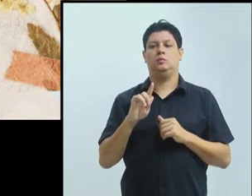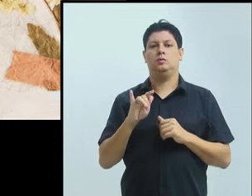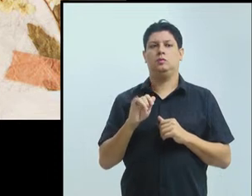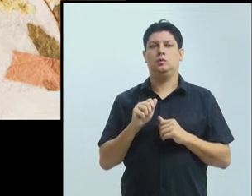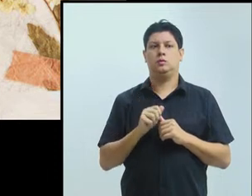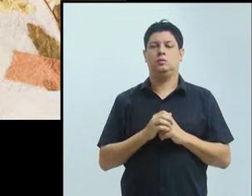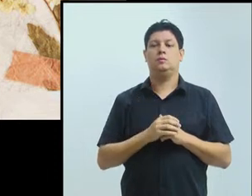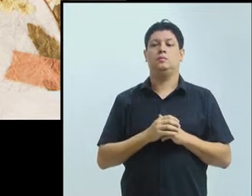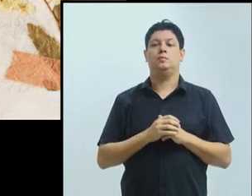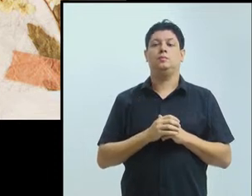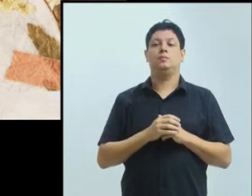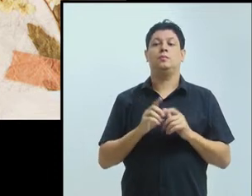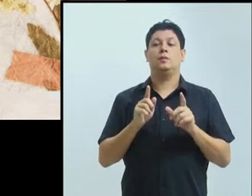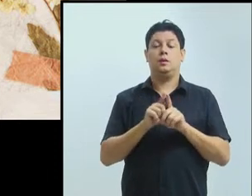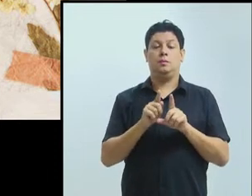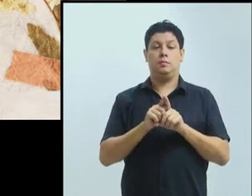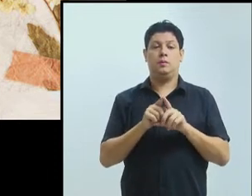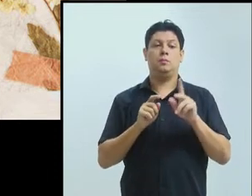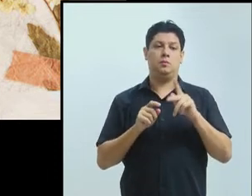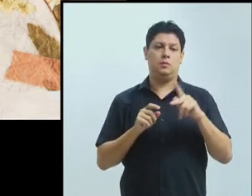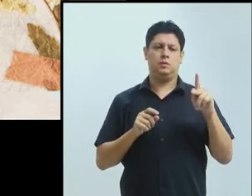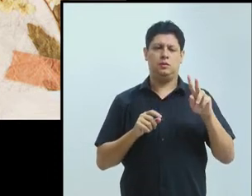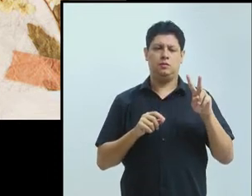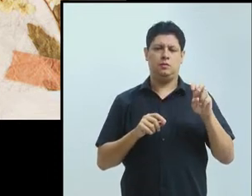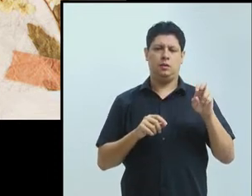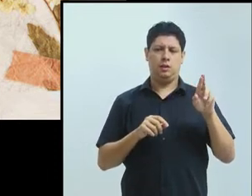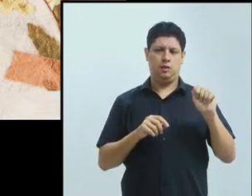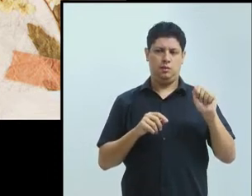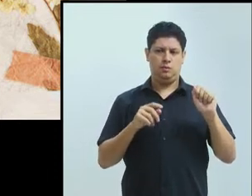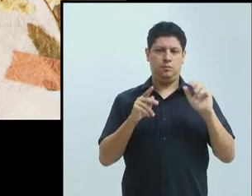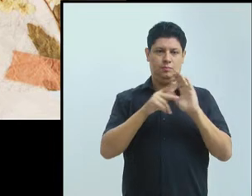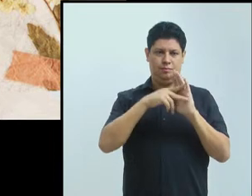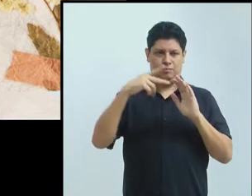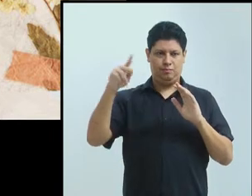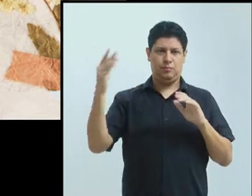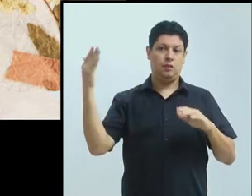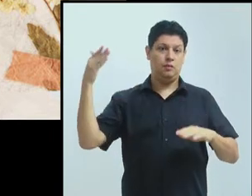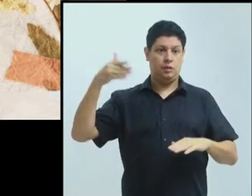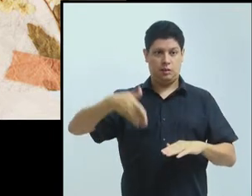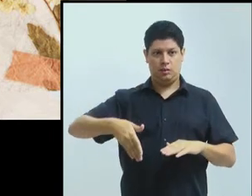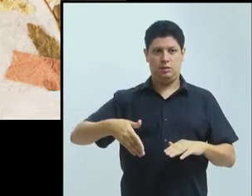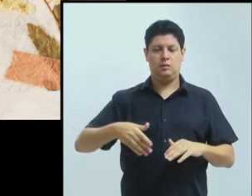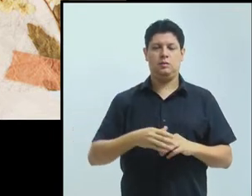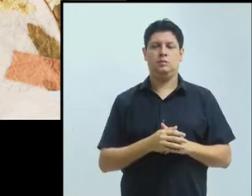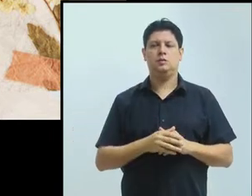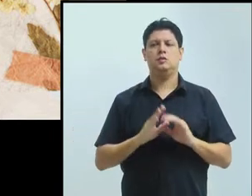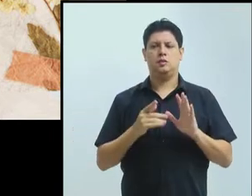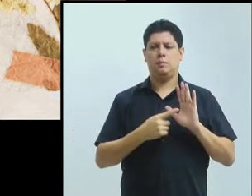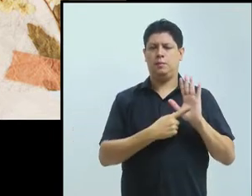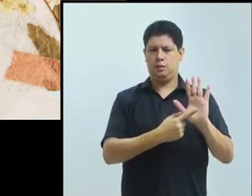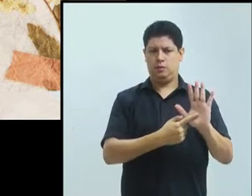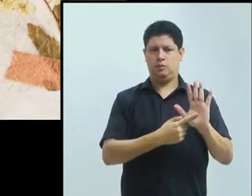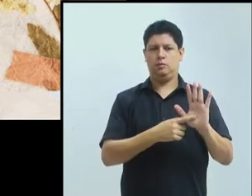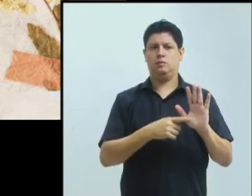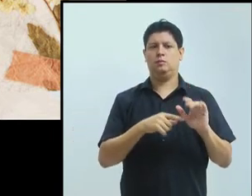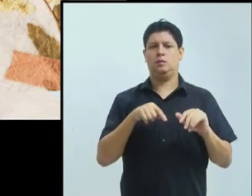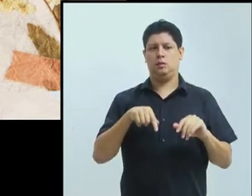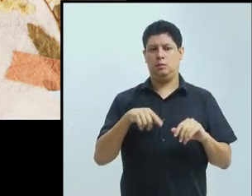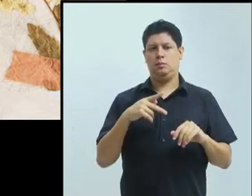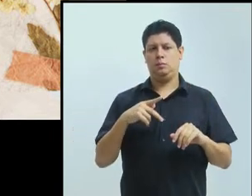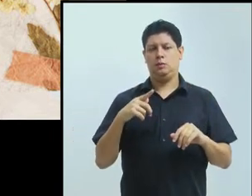em Belém. Ela fez uma apresentação aqui no PPGL do acordo. e